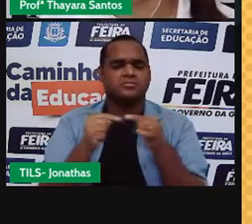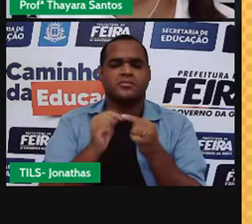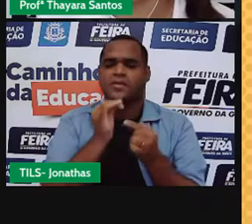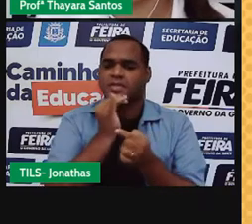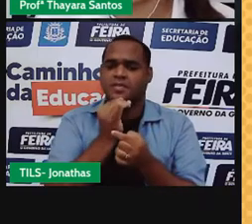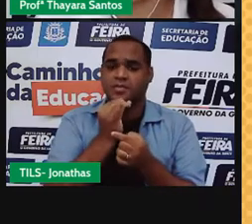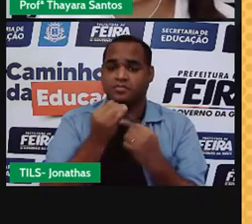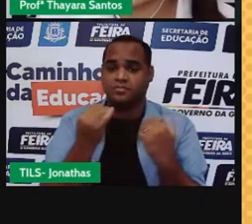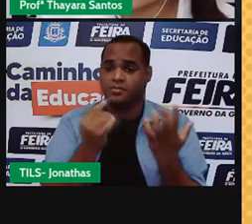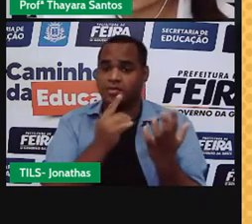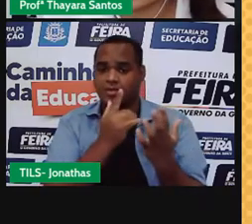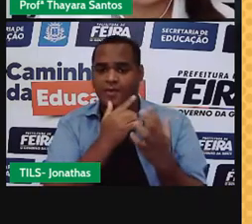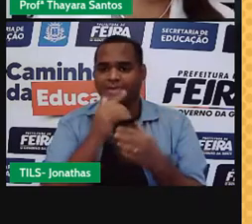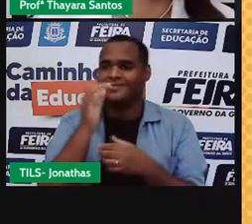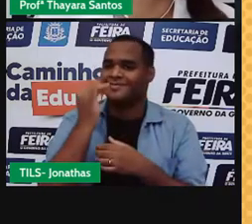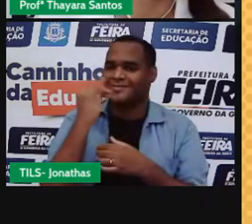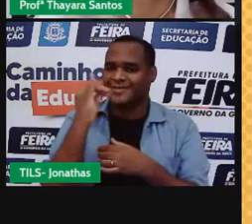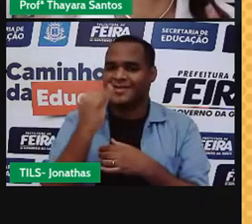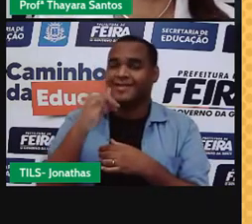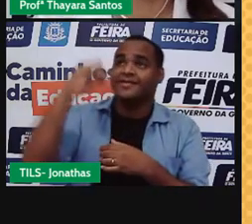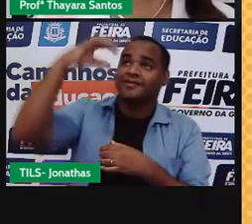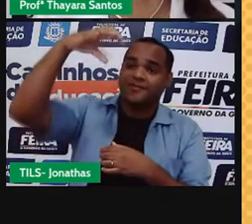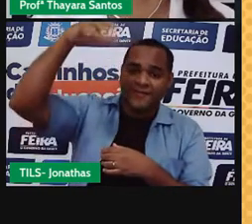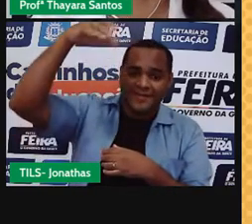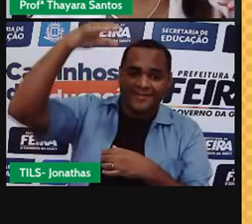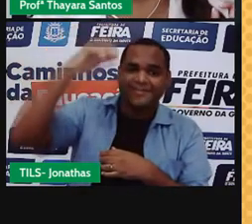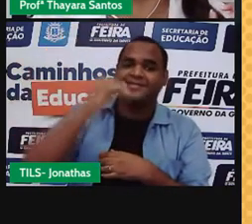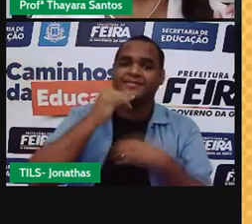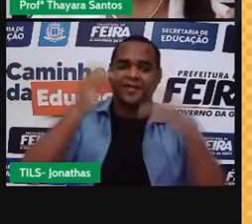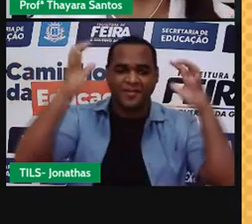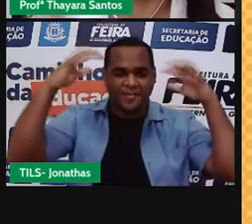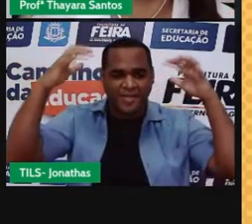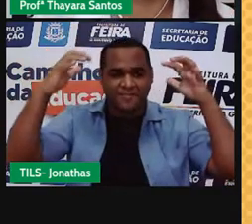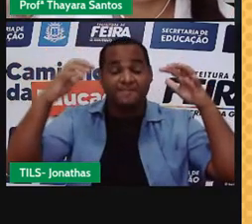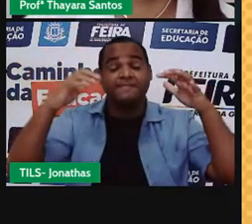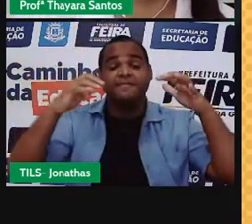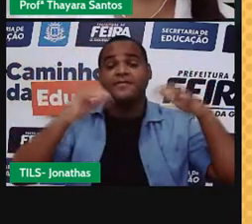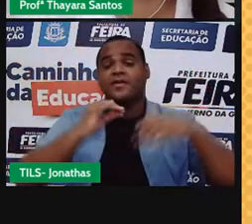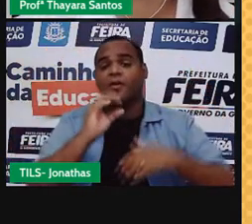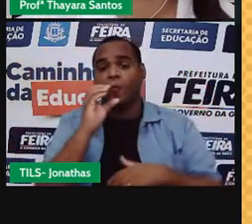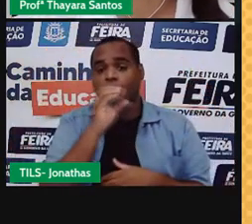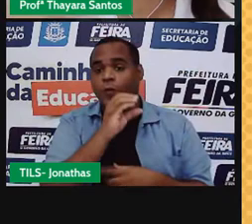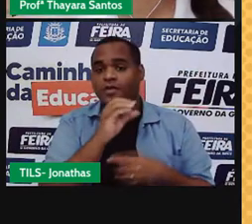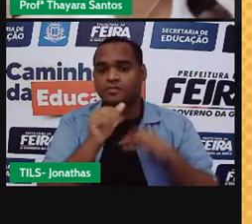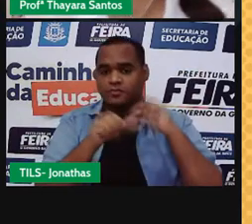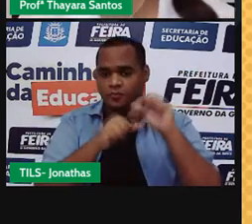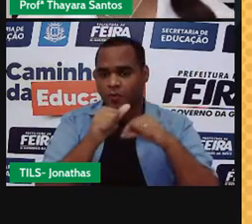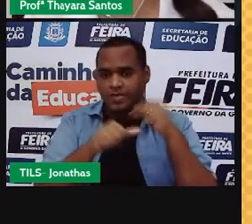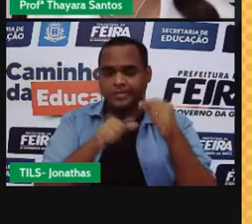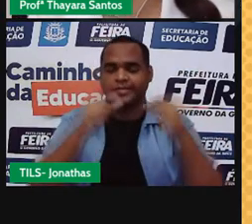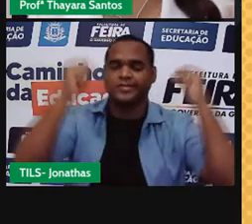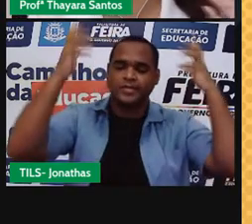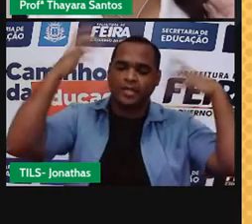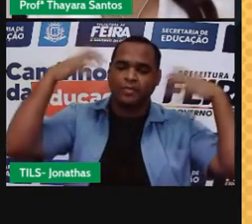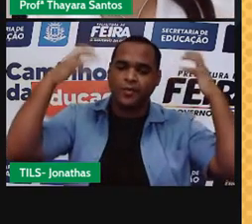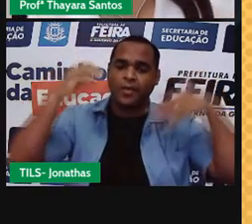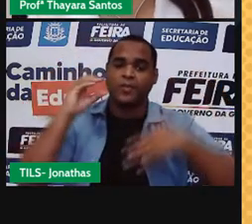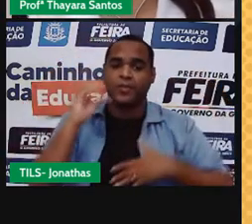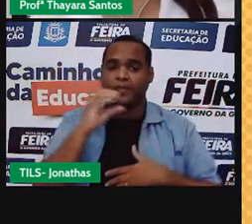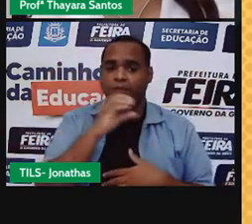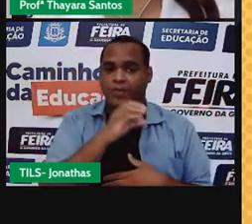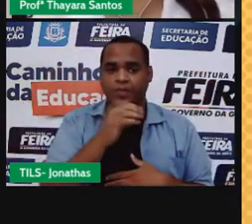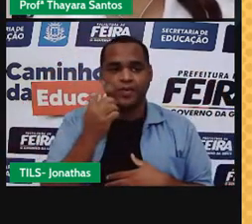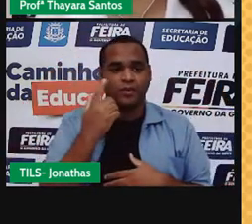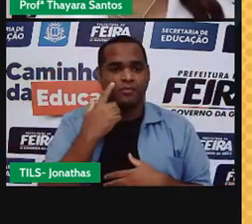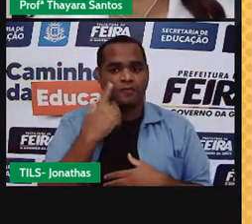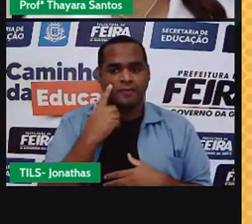tomar banho, quem tem chuveiro elétrico em casa, tomar banho, está ali, abre o chuveiro, fica ali se molhando, depois de um tempo você